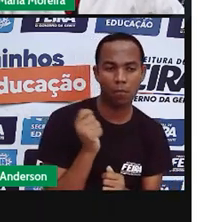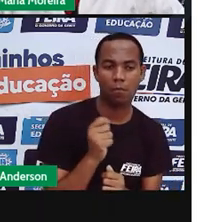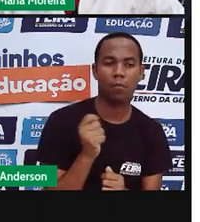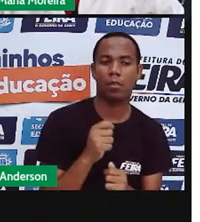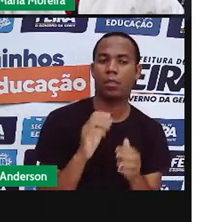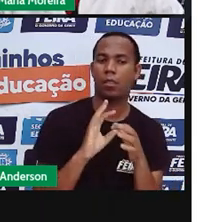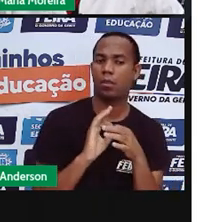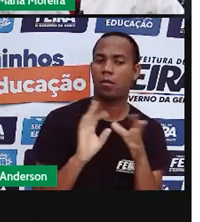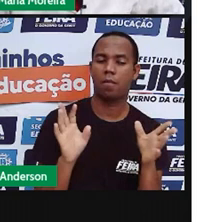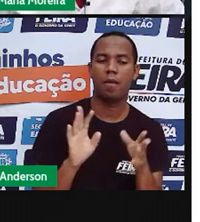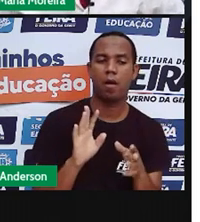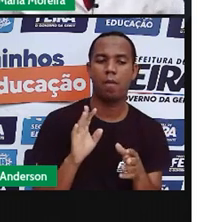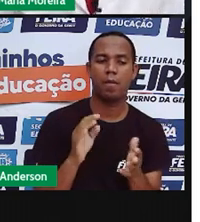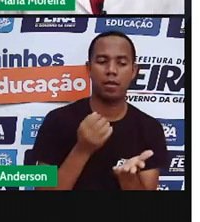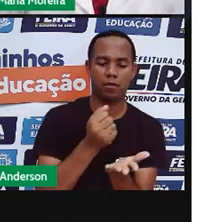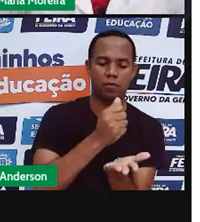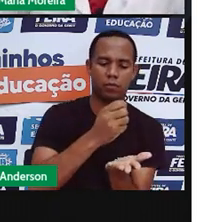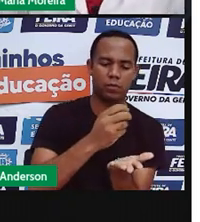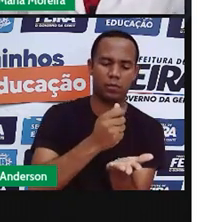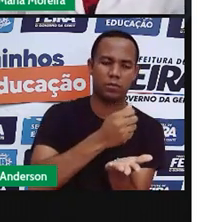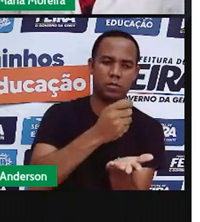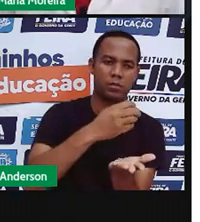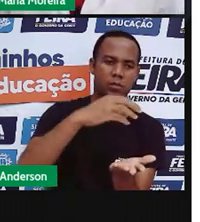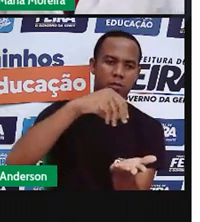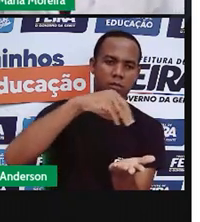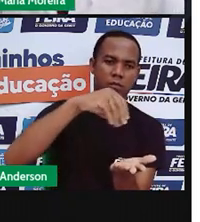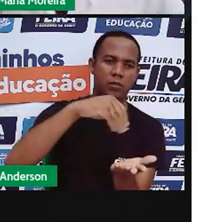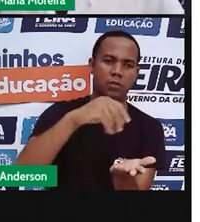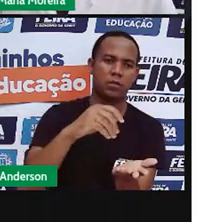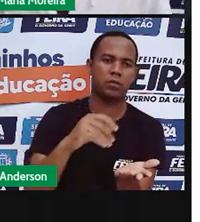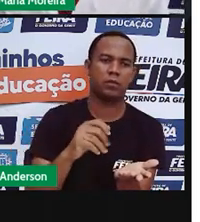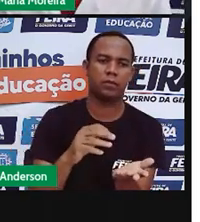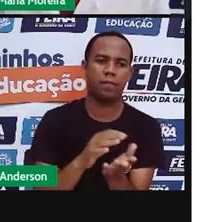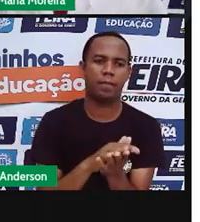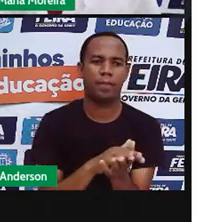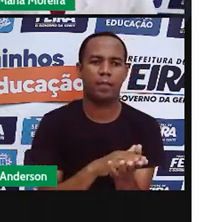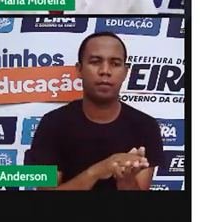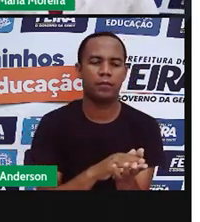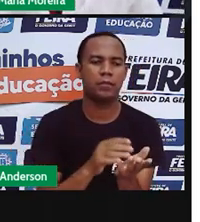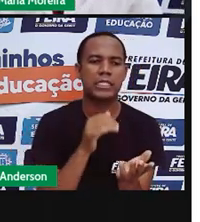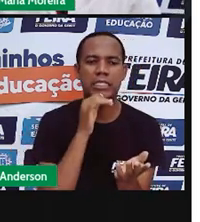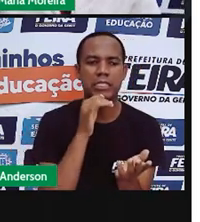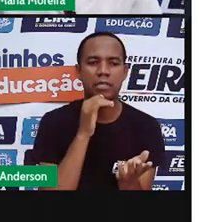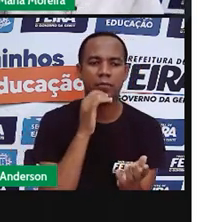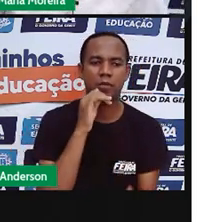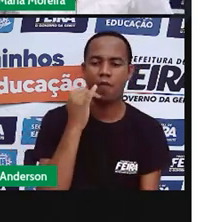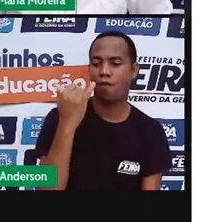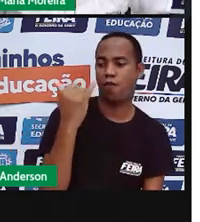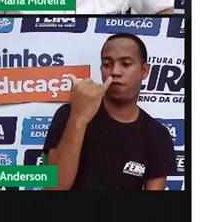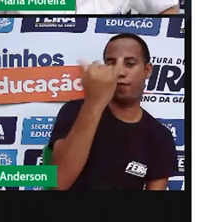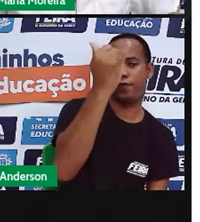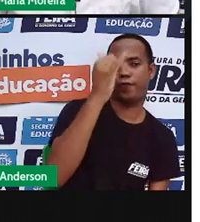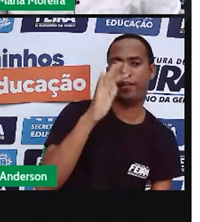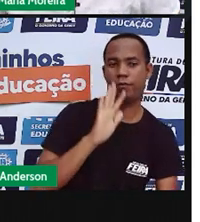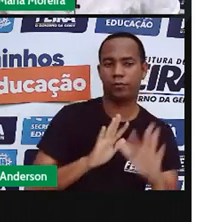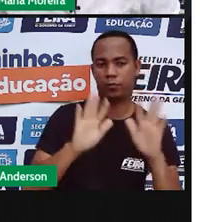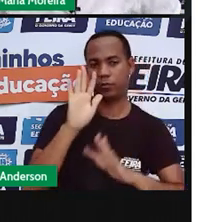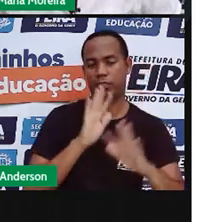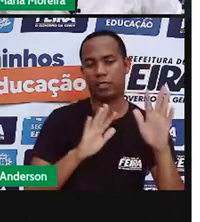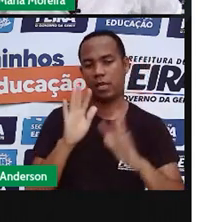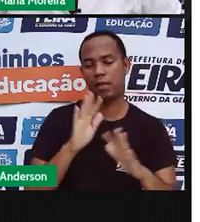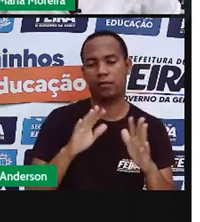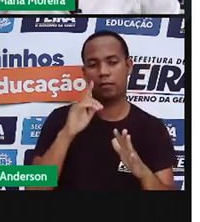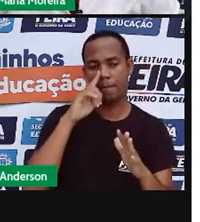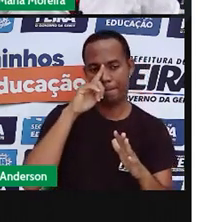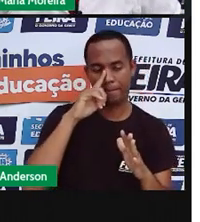Mas de uma forma segura. Não é pra empinar a pipa próximo de fio elétrico, da adfiação. Não é pra empinar a